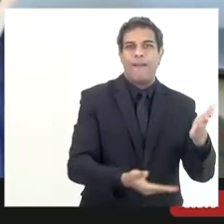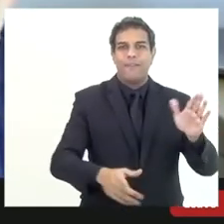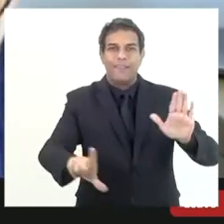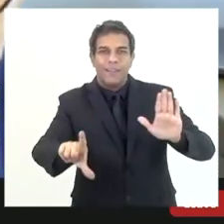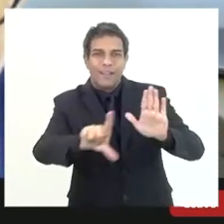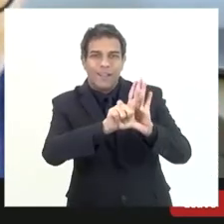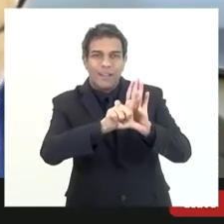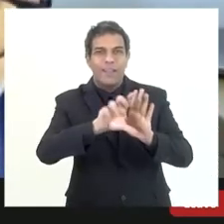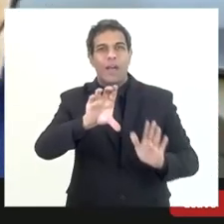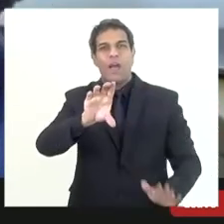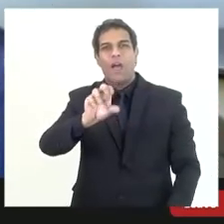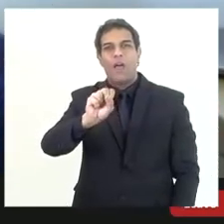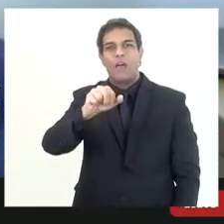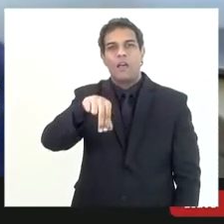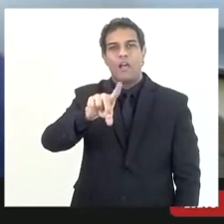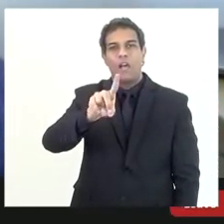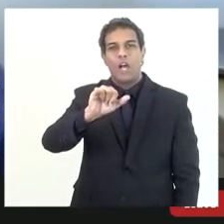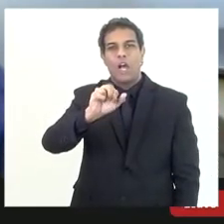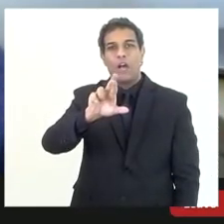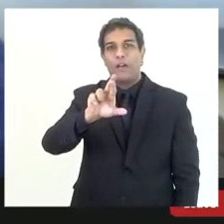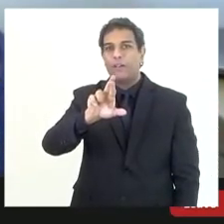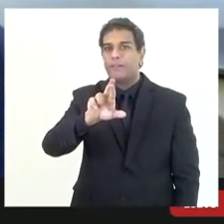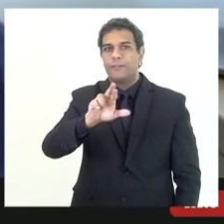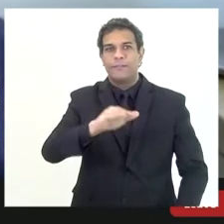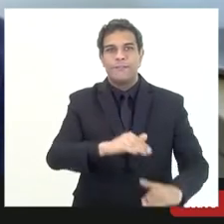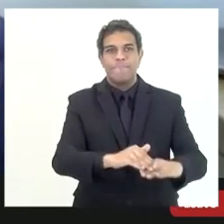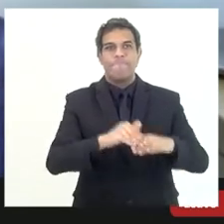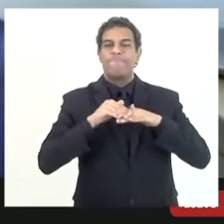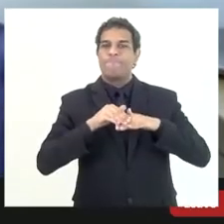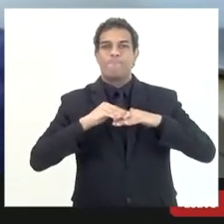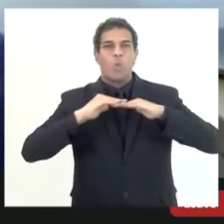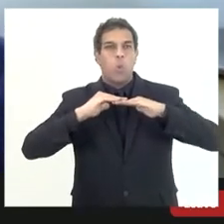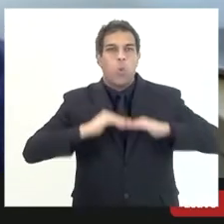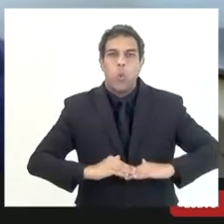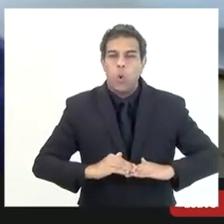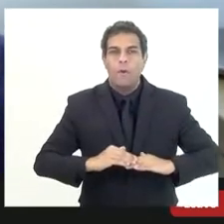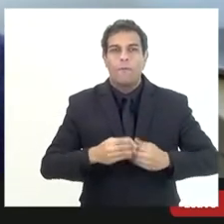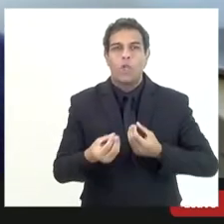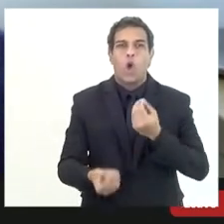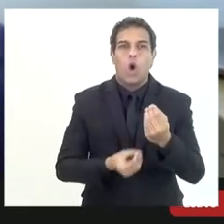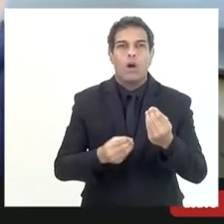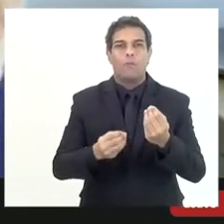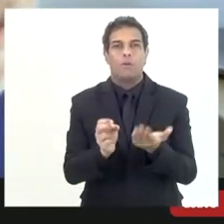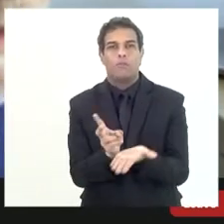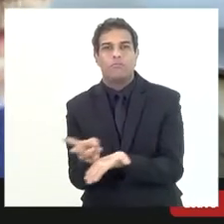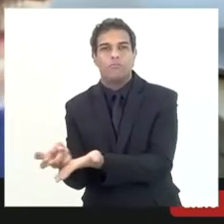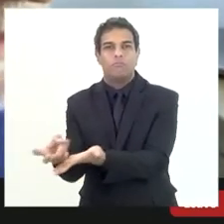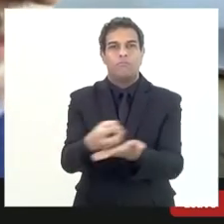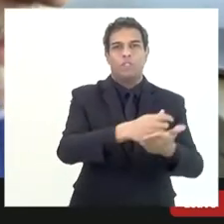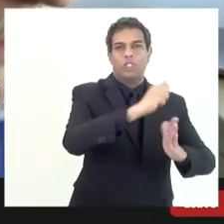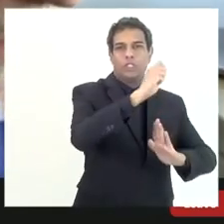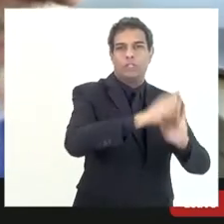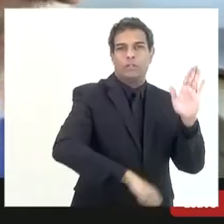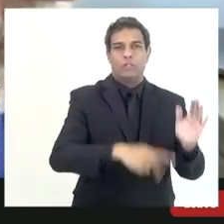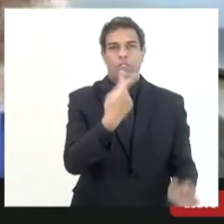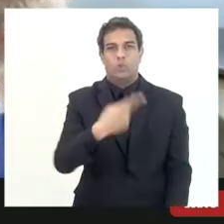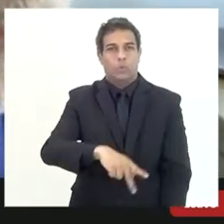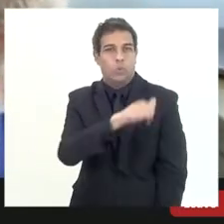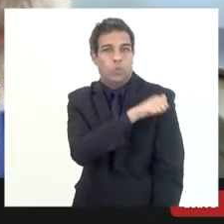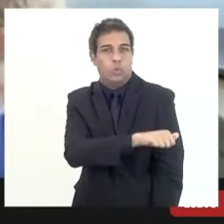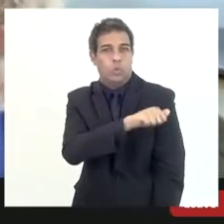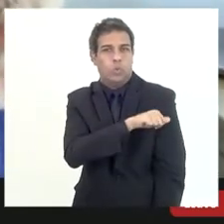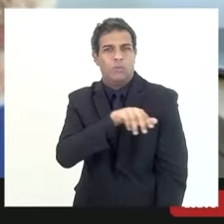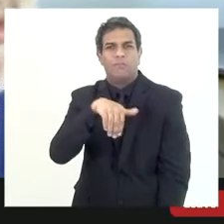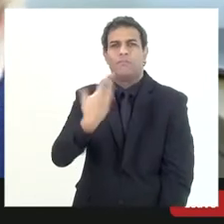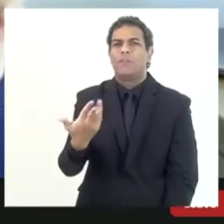Candir sobre nós o efeito da lei Candir sobre nós ora quem regula